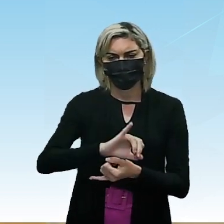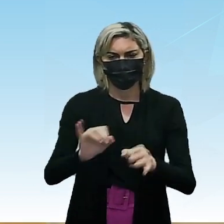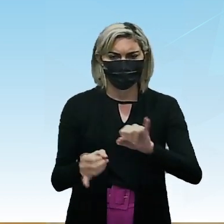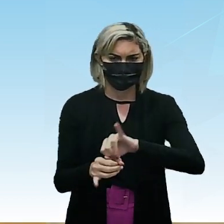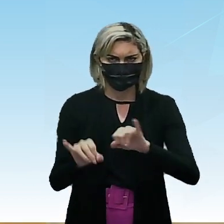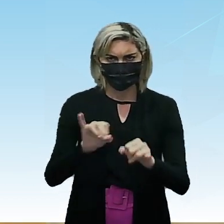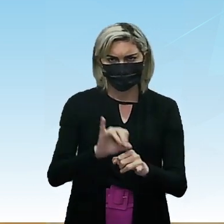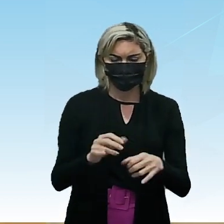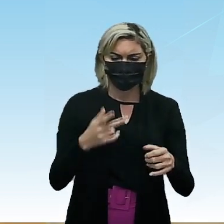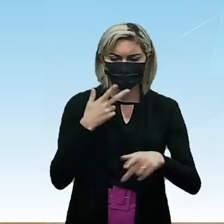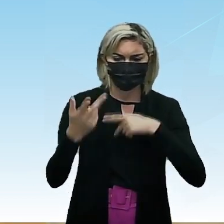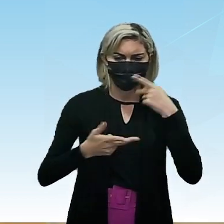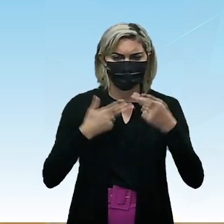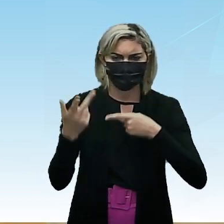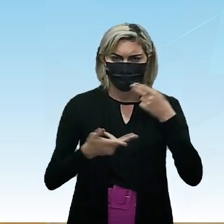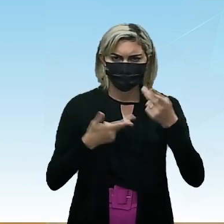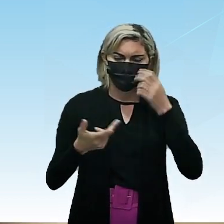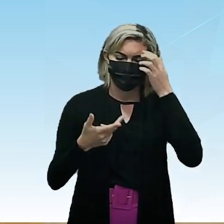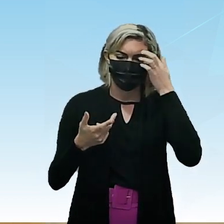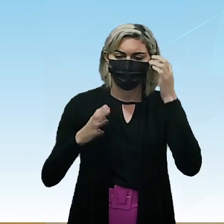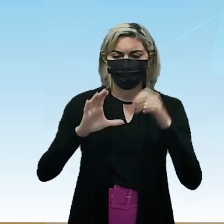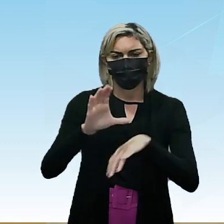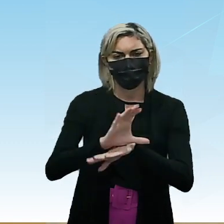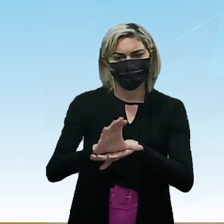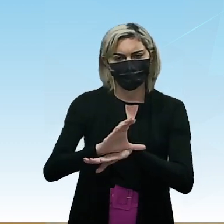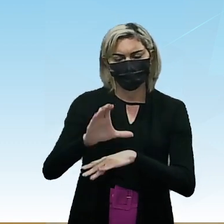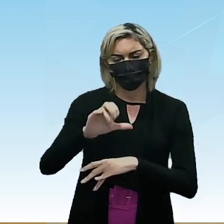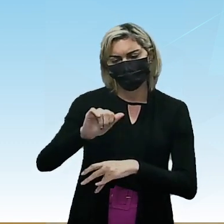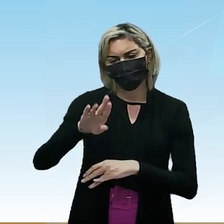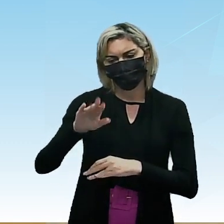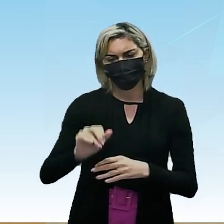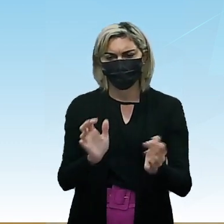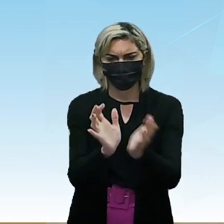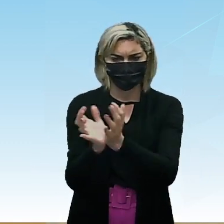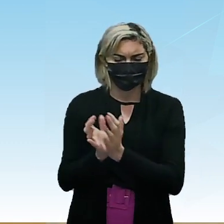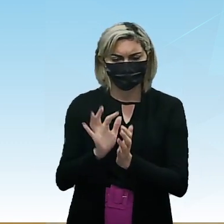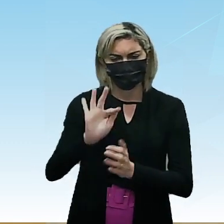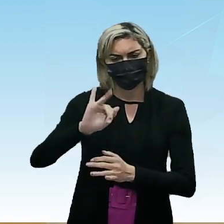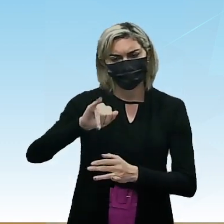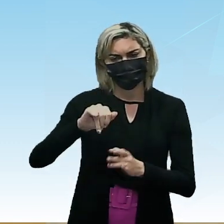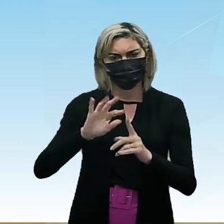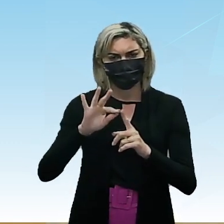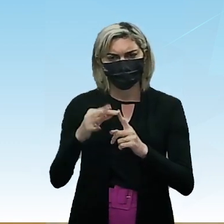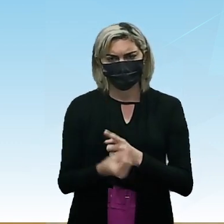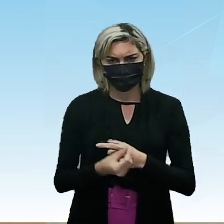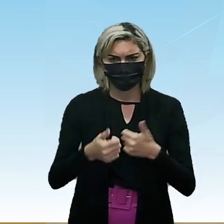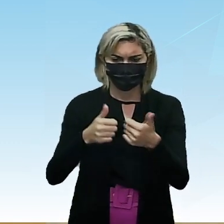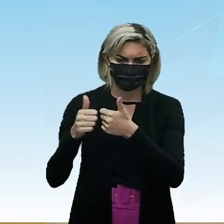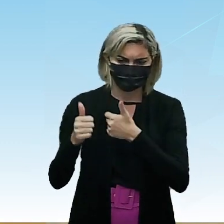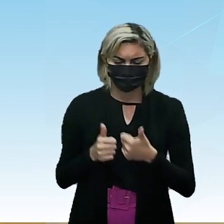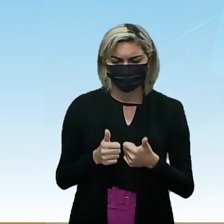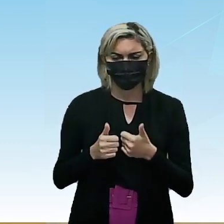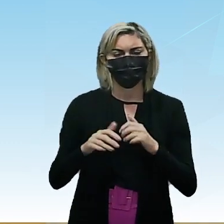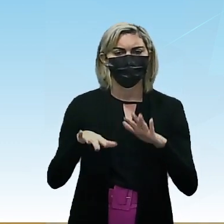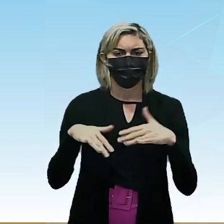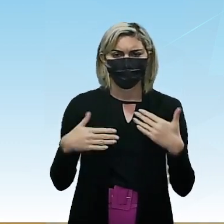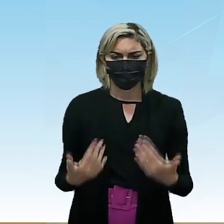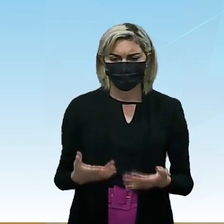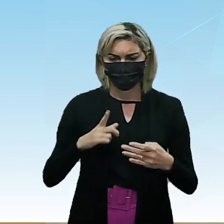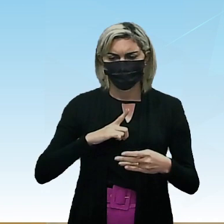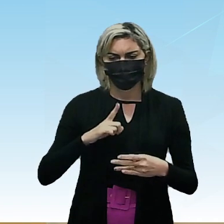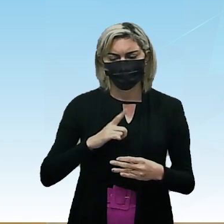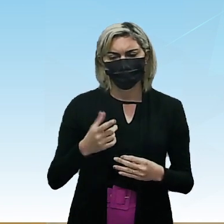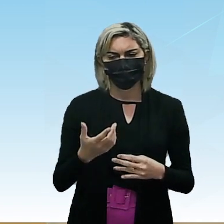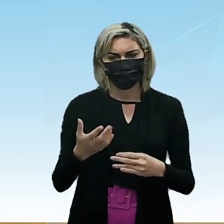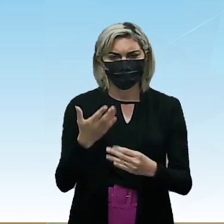orgânica Falar do carbono Dos grupos funcionais Beleza? Então nós vamos estar